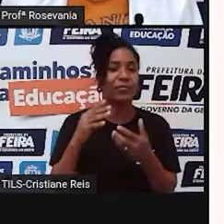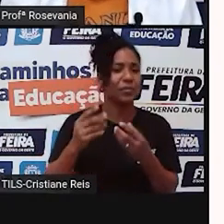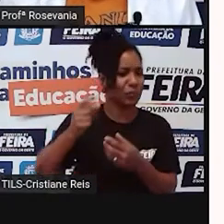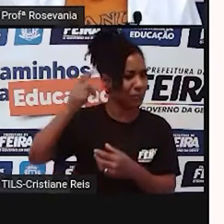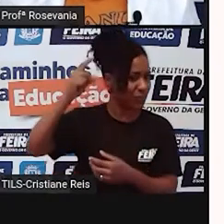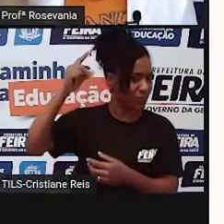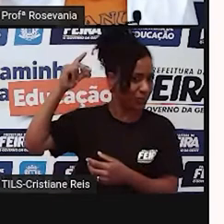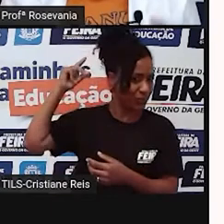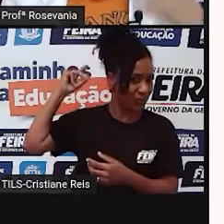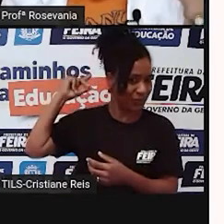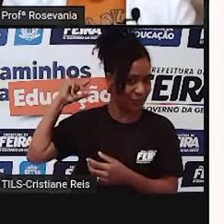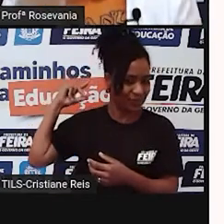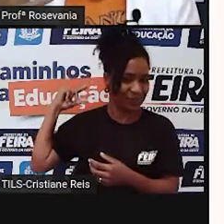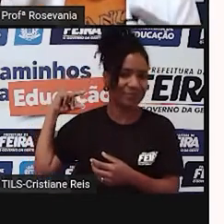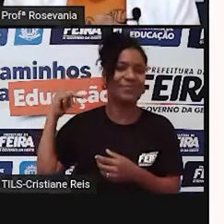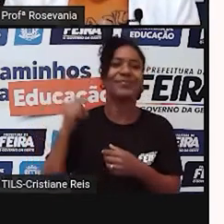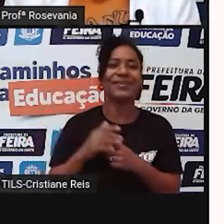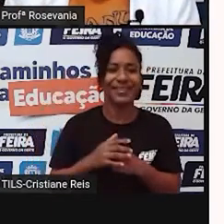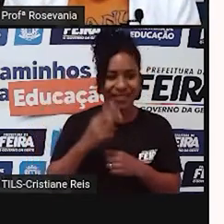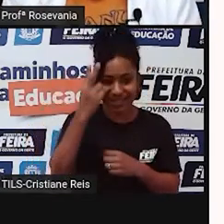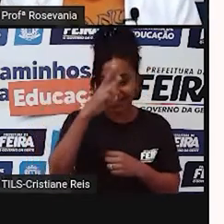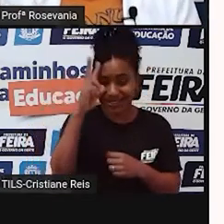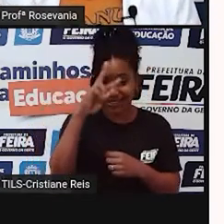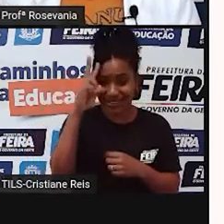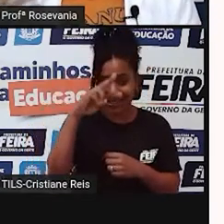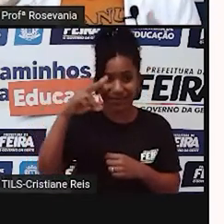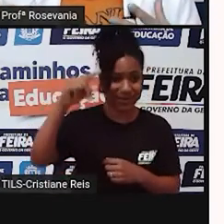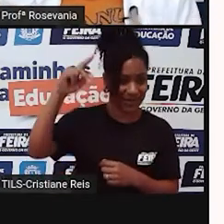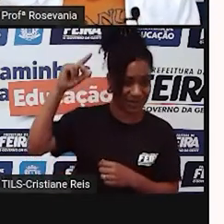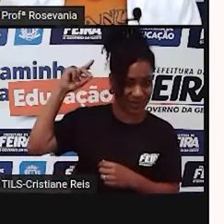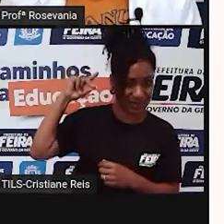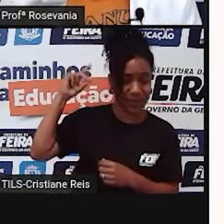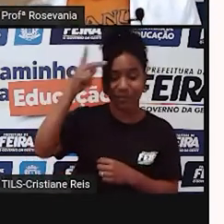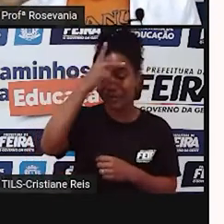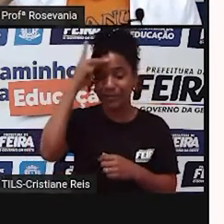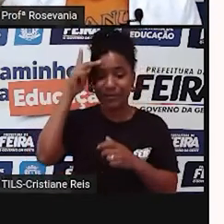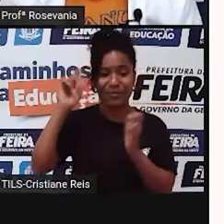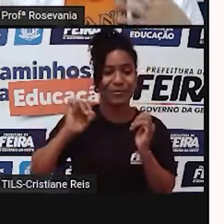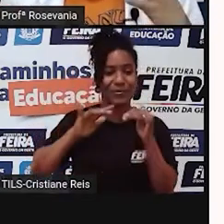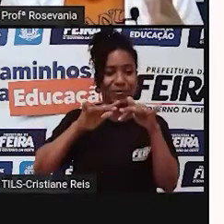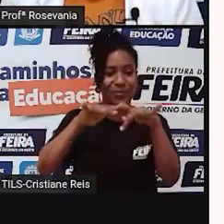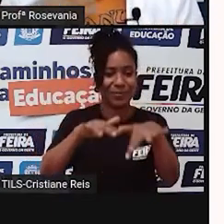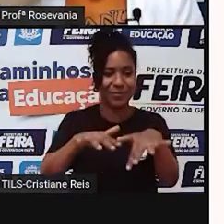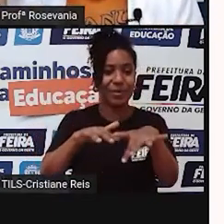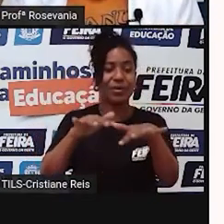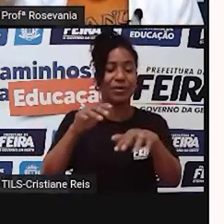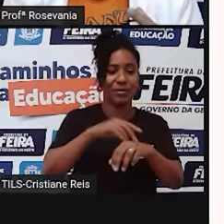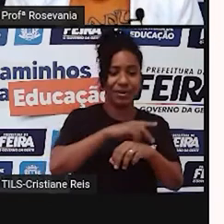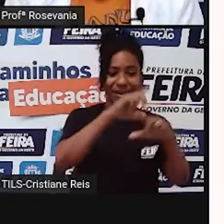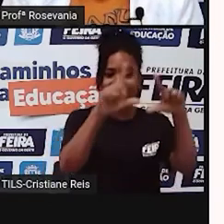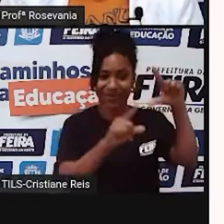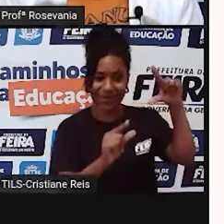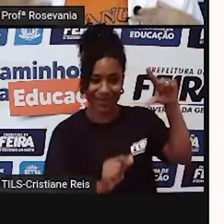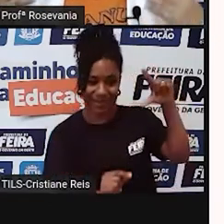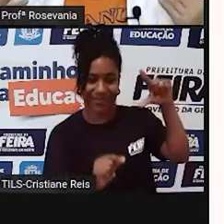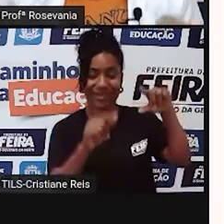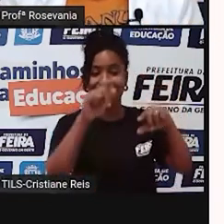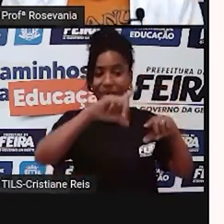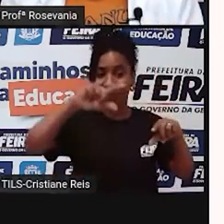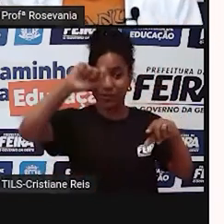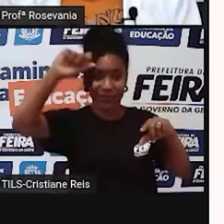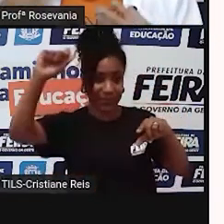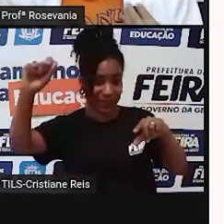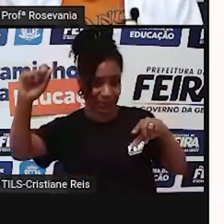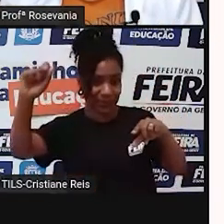muito tempo, desde aqueles primeiros processos, né, migratórios, que começou lá na África, que passou pela Ásia, que da